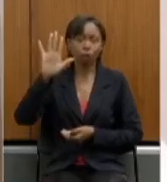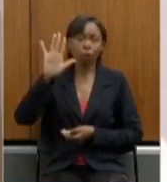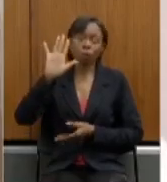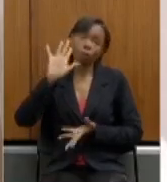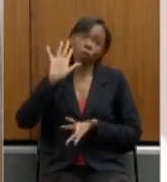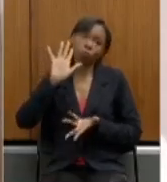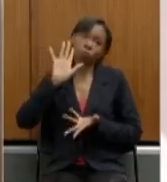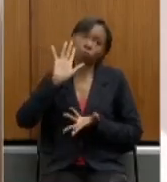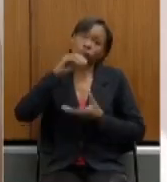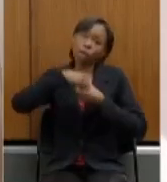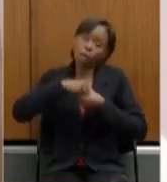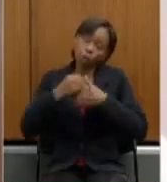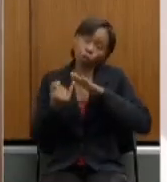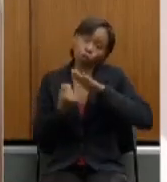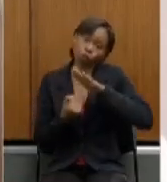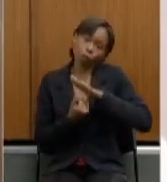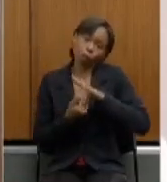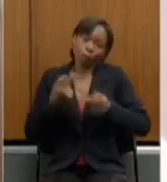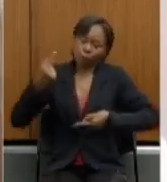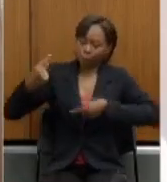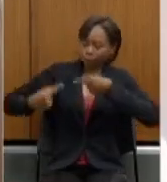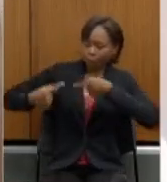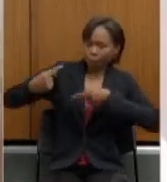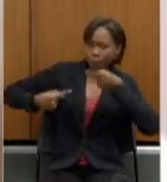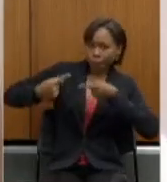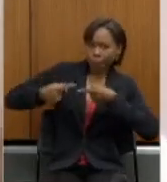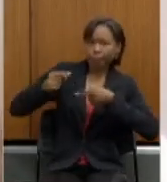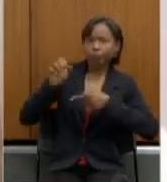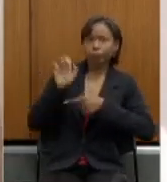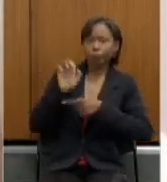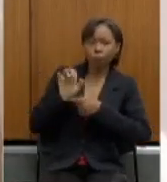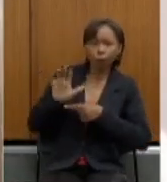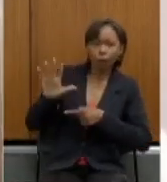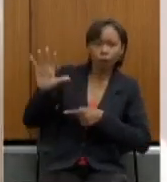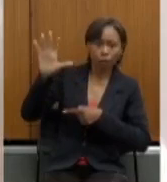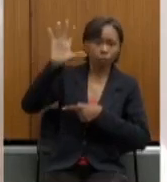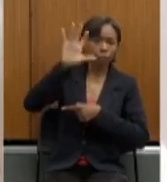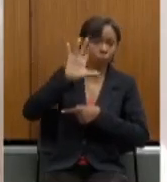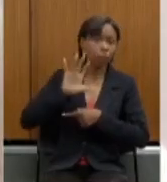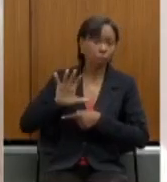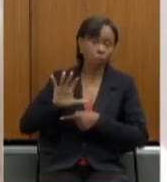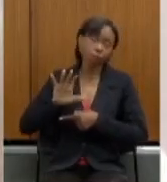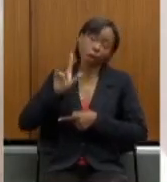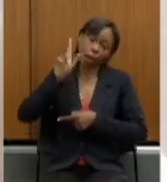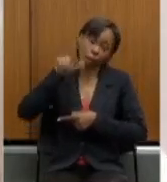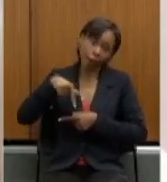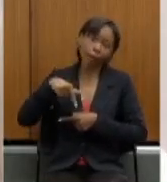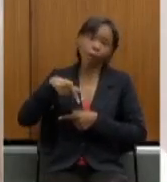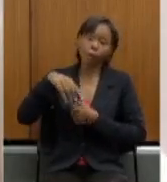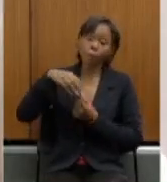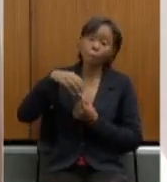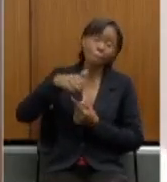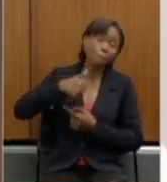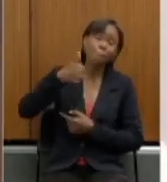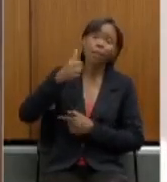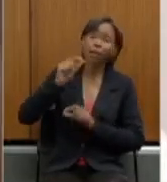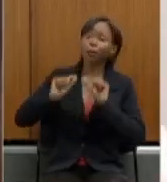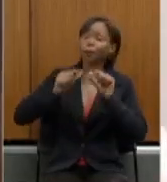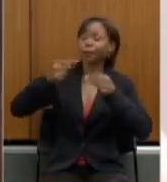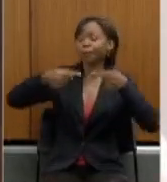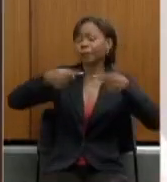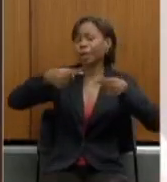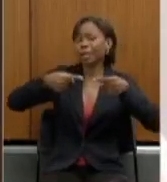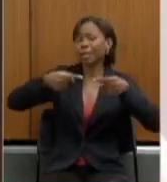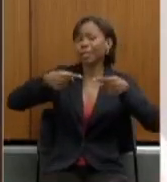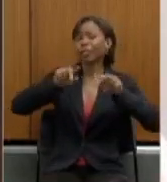institucionalmente discutir isso com os entes federados, né? Uma das primeiras formas de discussão é justamente a questão das